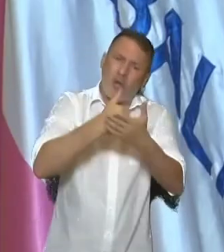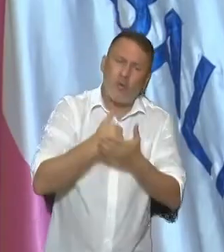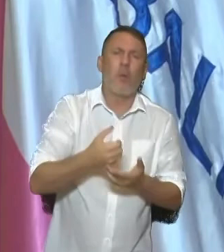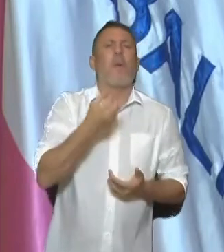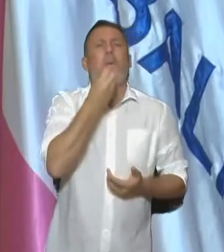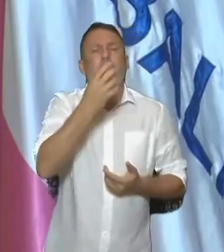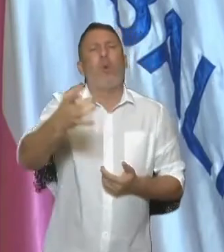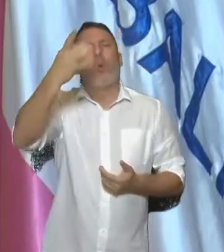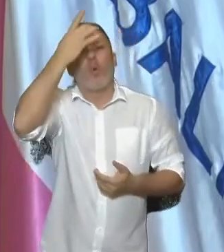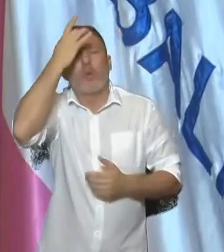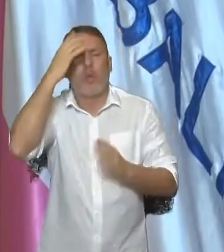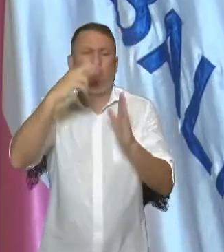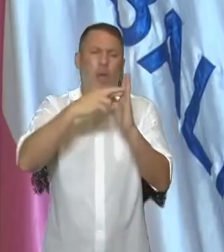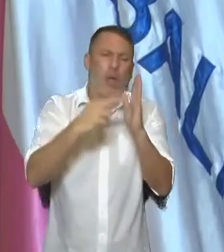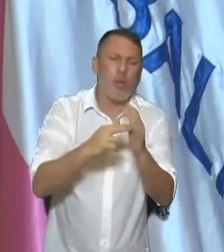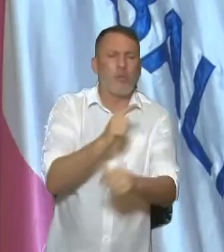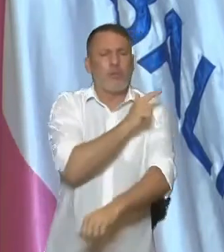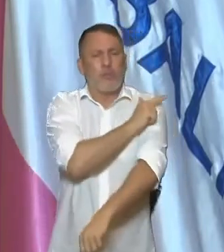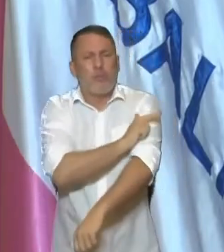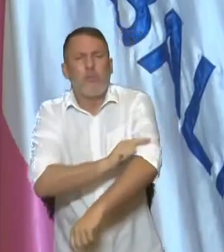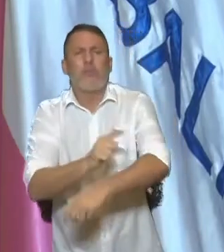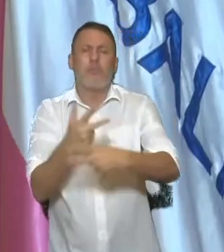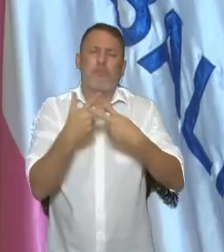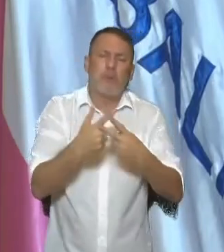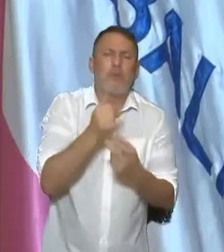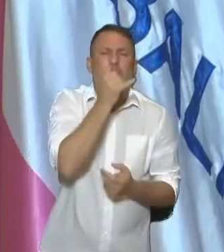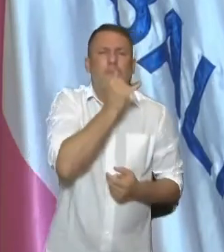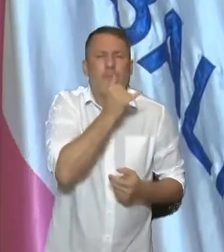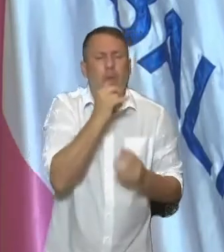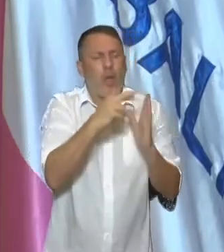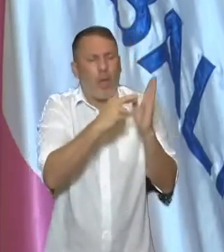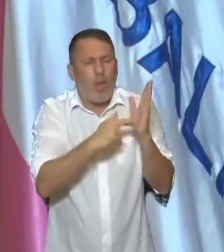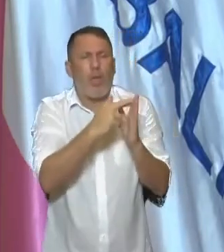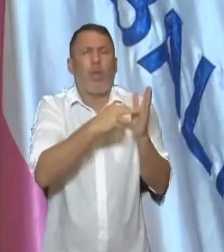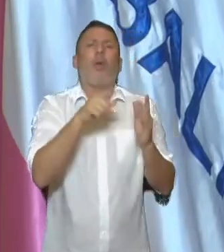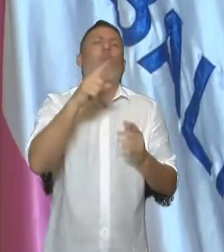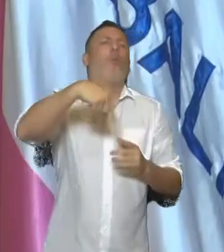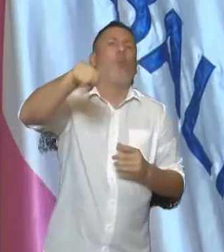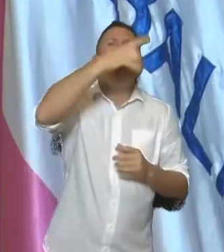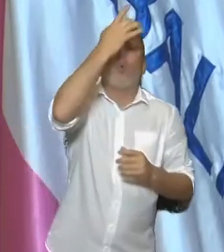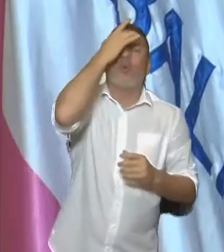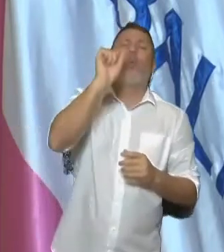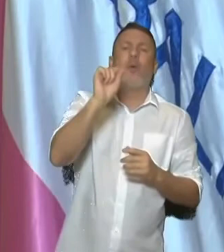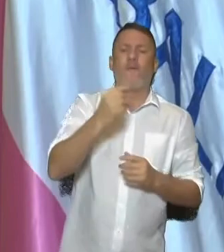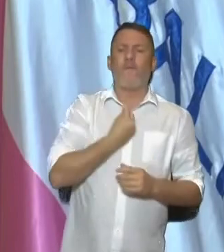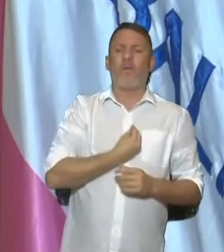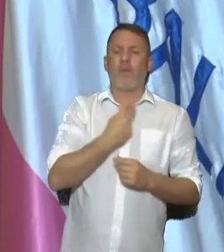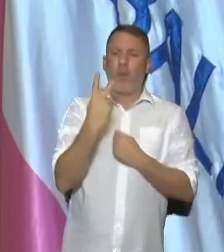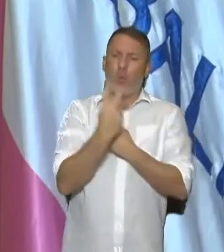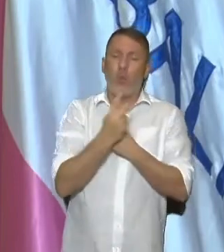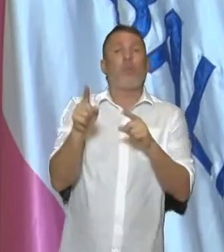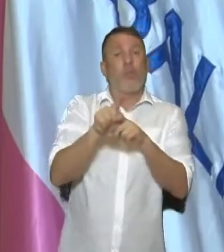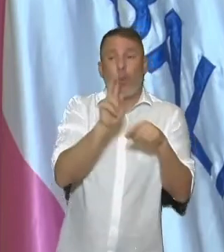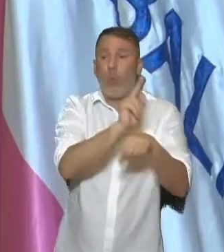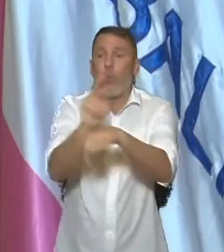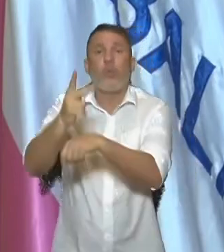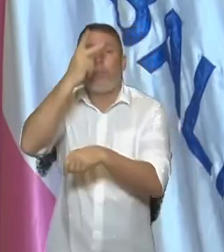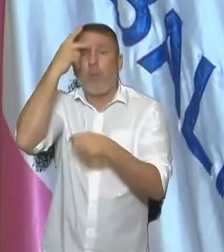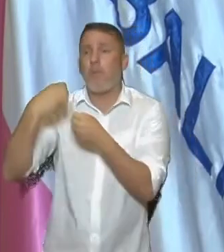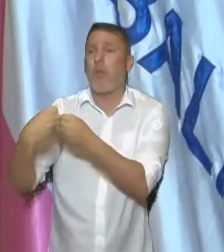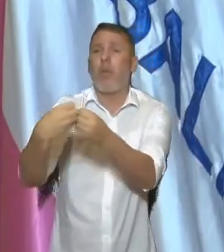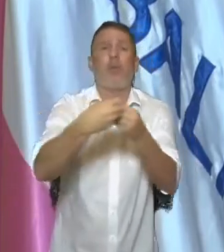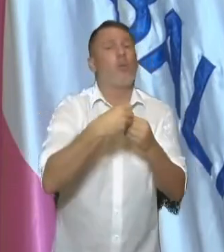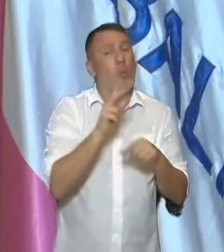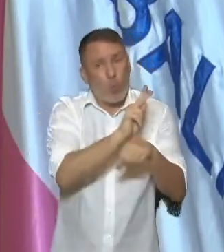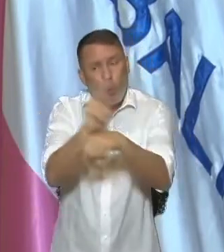mantém, quem se mantém com disciplina e cumprindo as regras ajuda a salvar a sua vida e a vida das pessoas que estão próximas de você. Então,